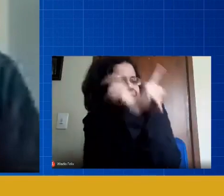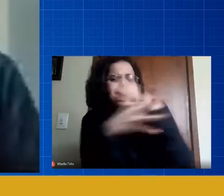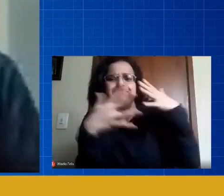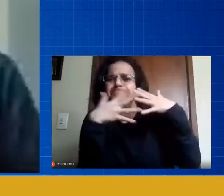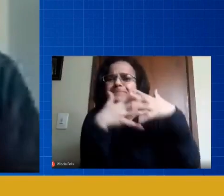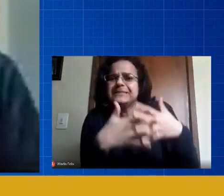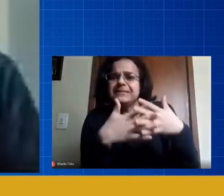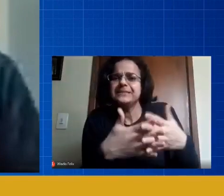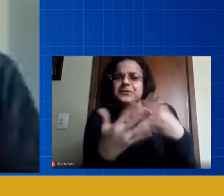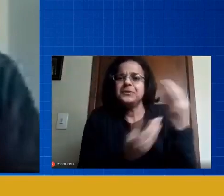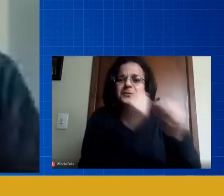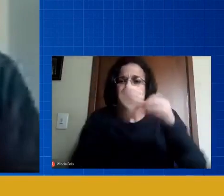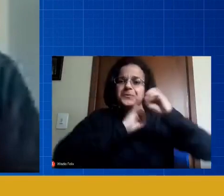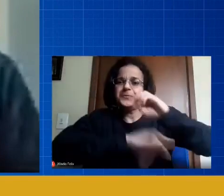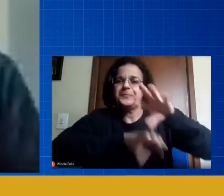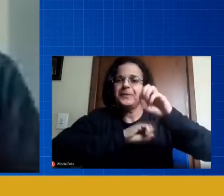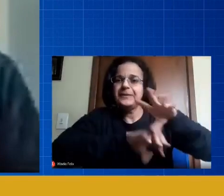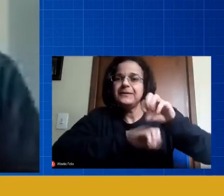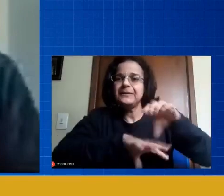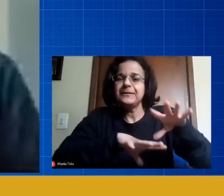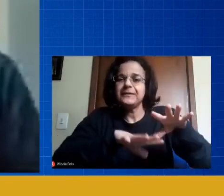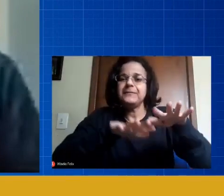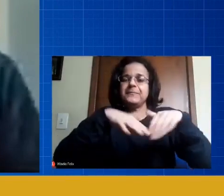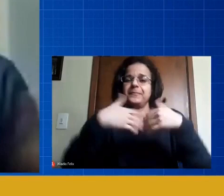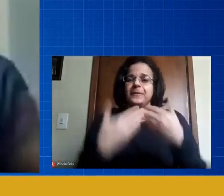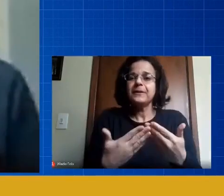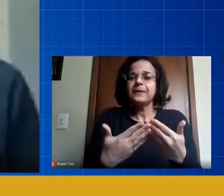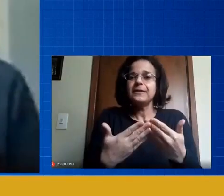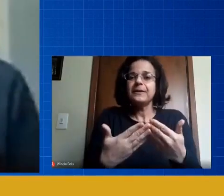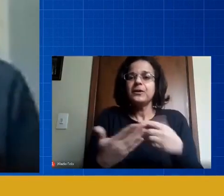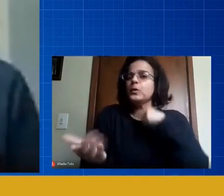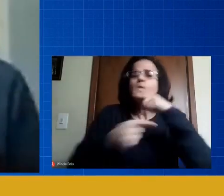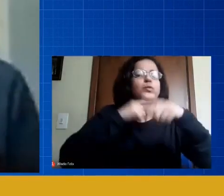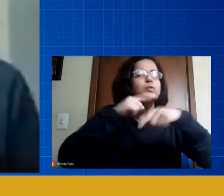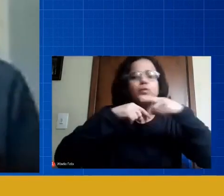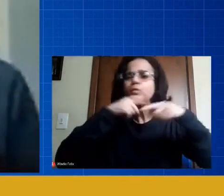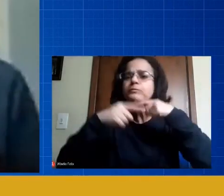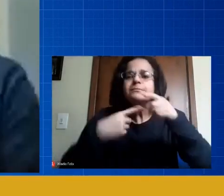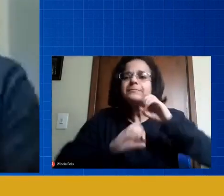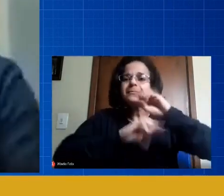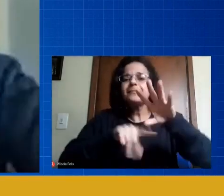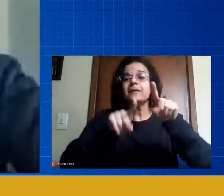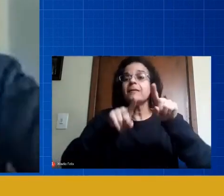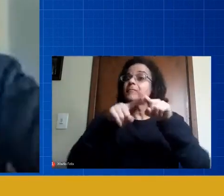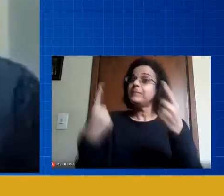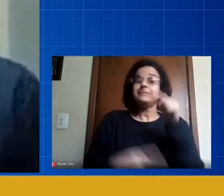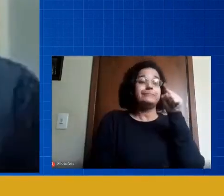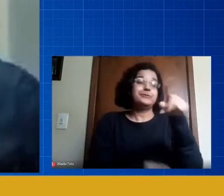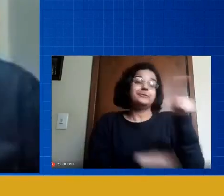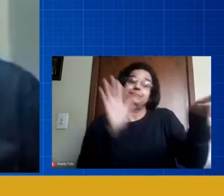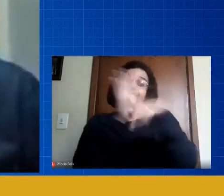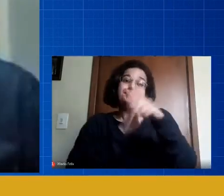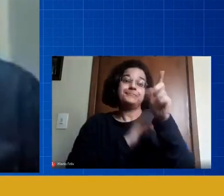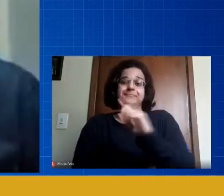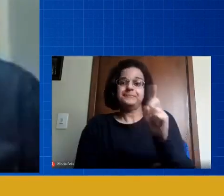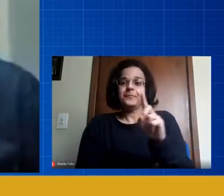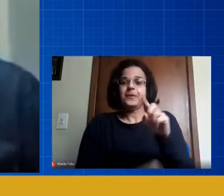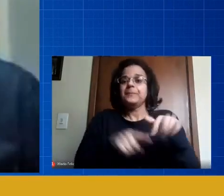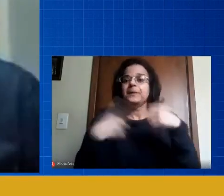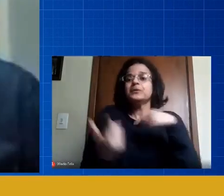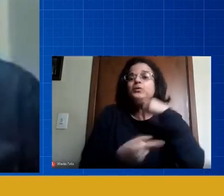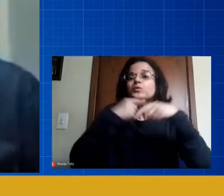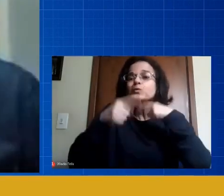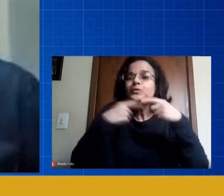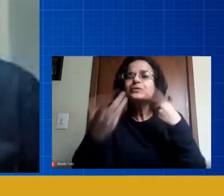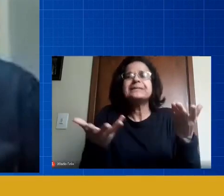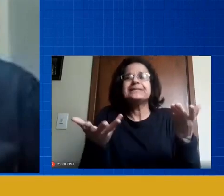ensinar e ele sente não se me ensinar eu não consigo falar mas não é a sua função essa mas eu não consigo não consigo é